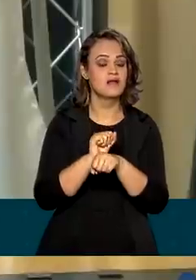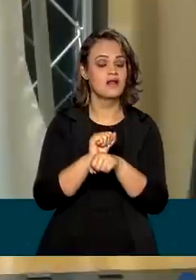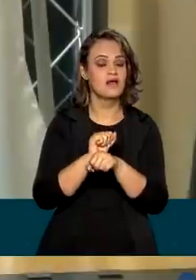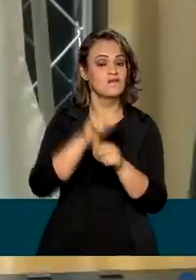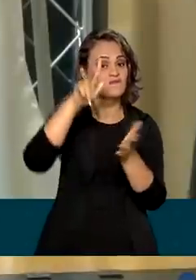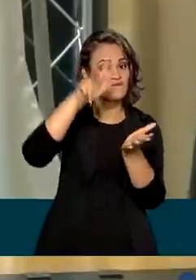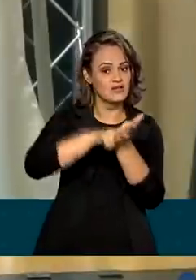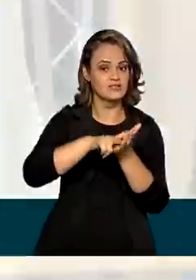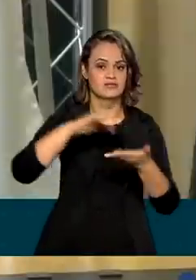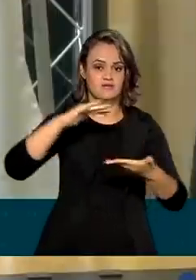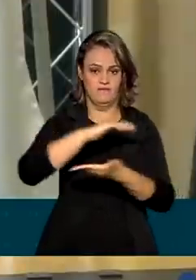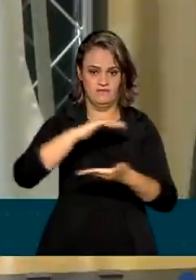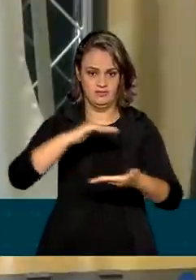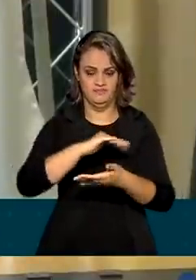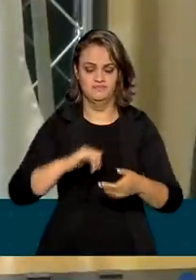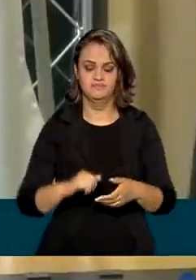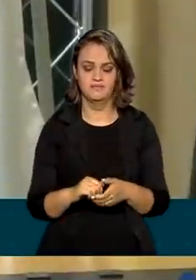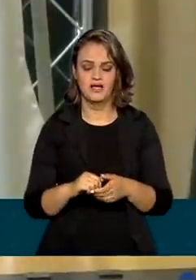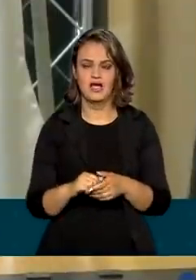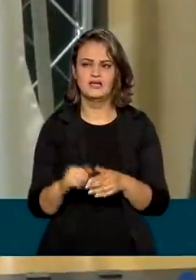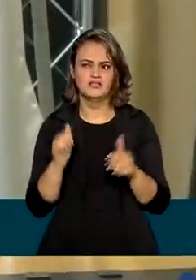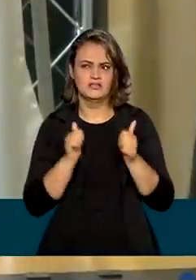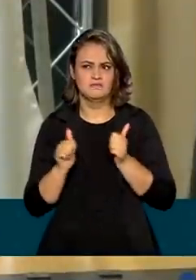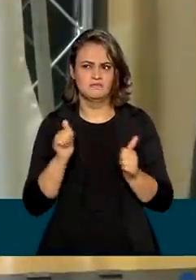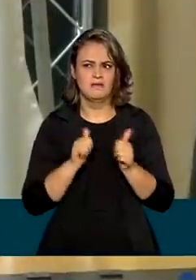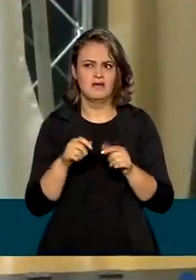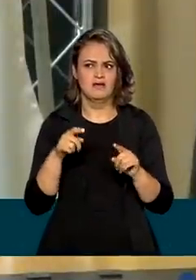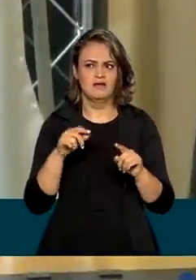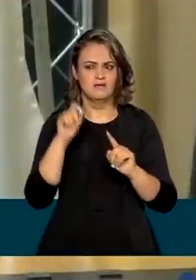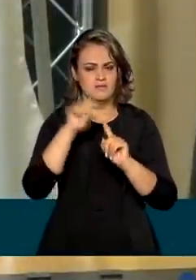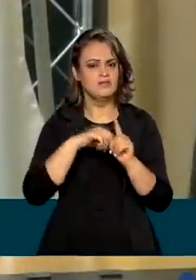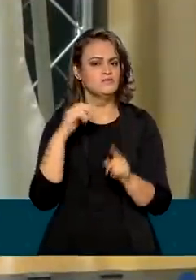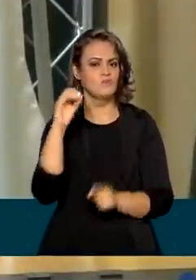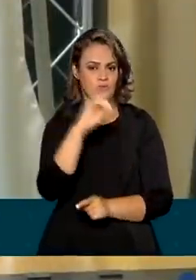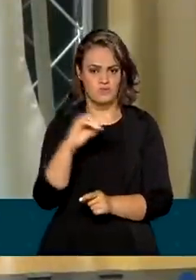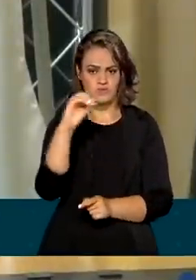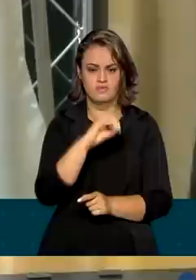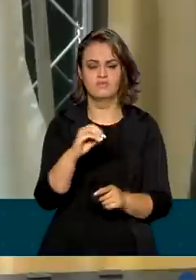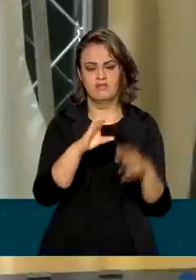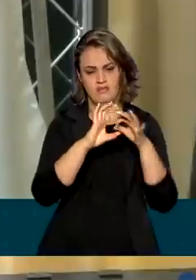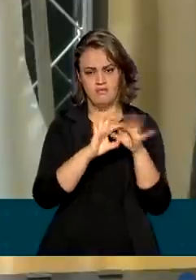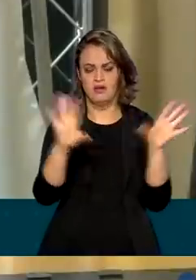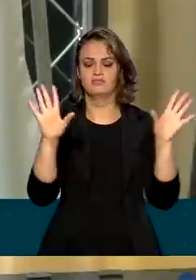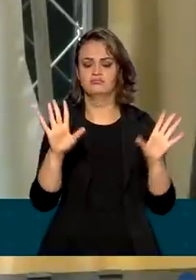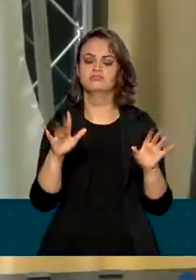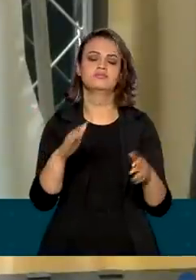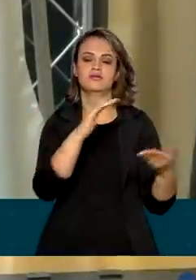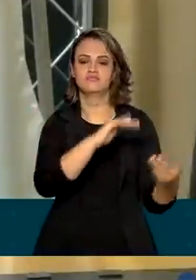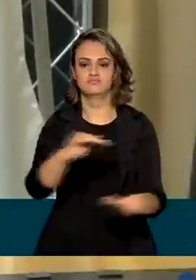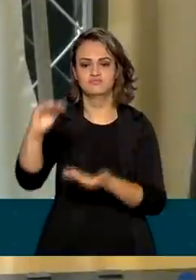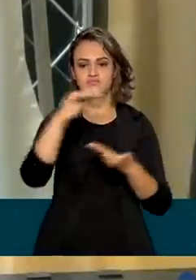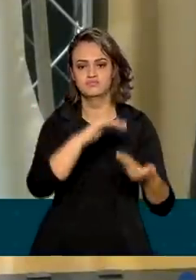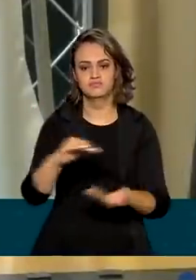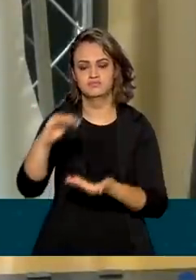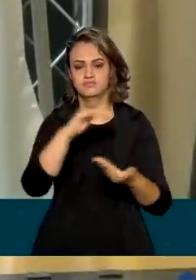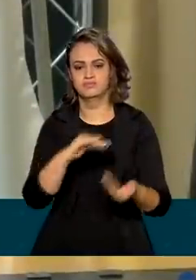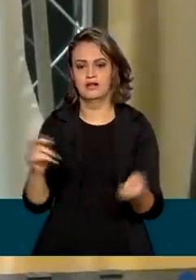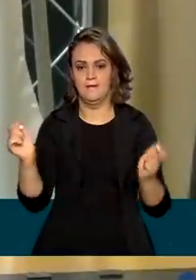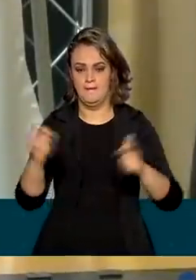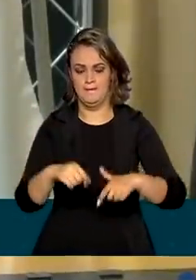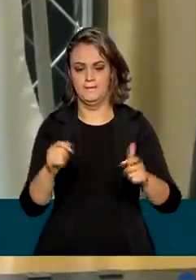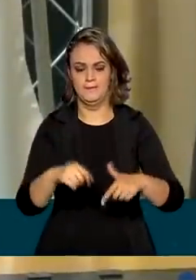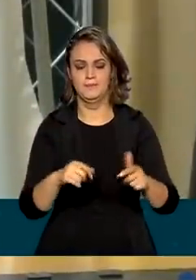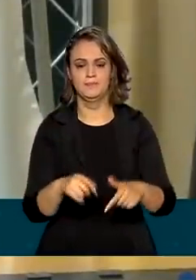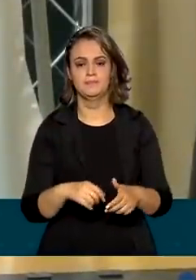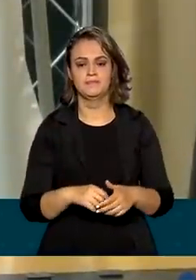registro definitivo da Anvisa. A nossa expectativa é que, em outubro, a gente já tenha a liberação para que a gente comece a entregar esses lotes que já